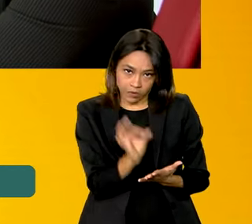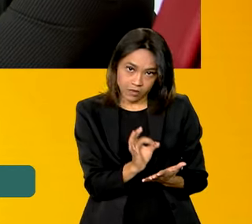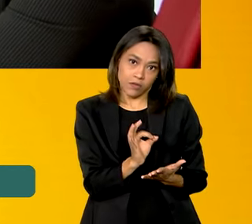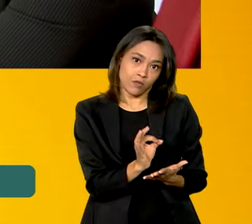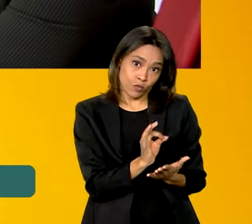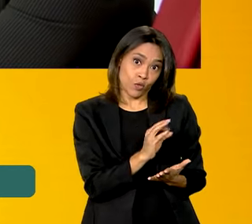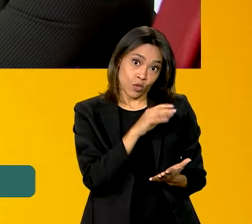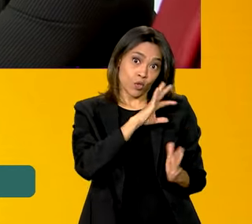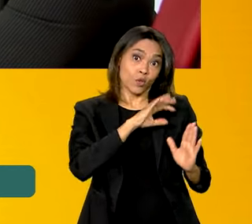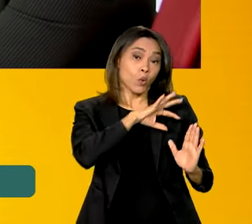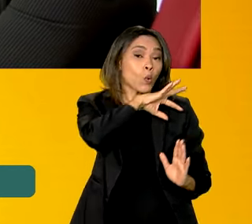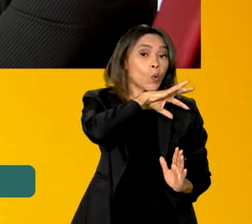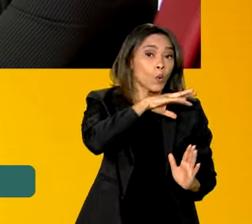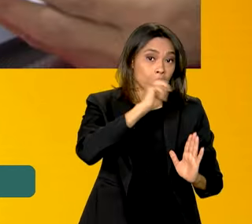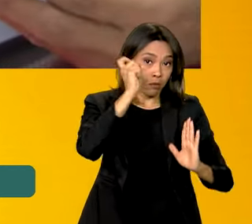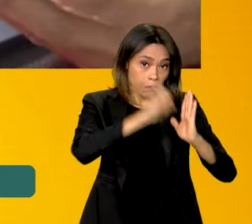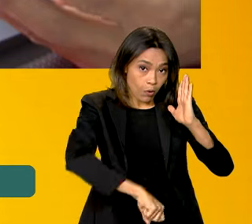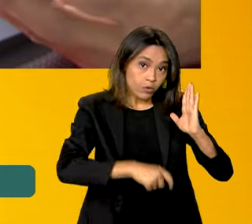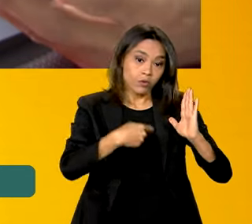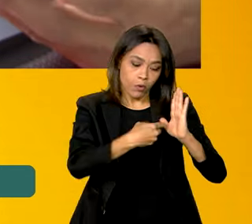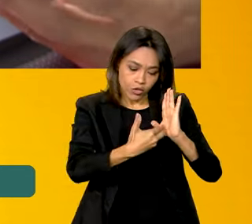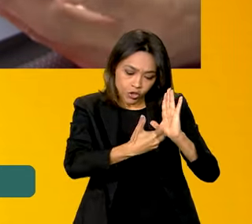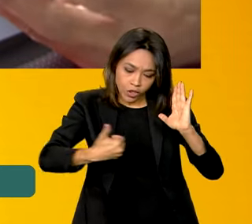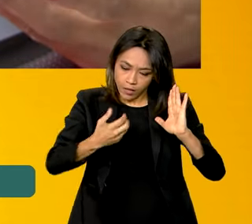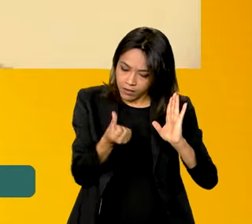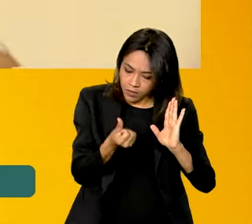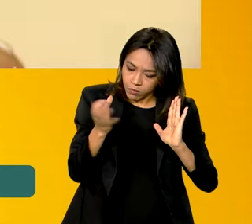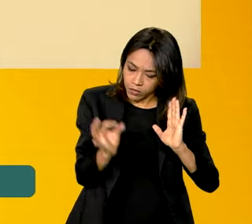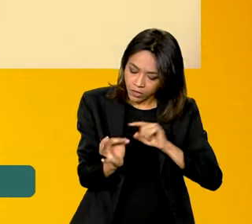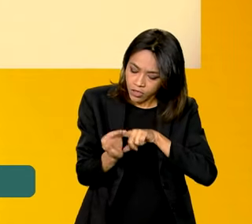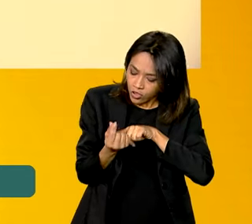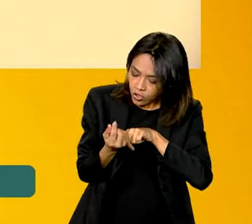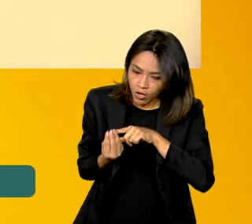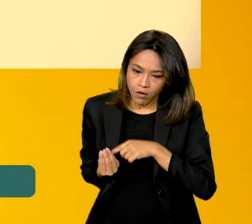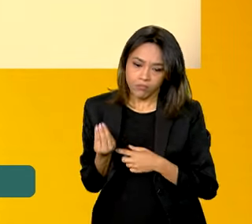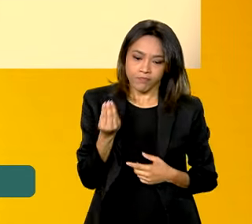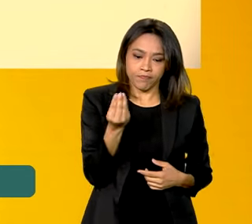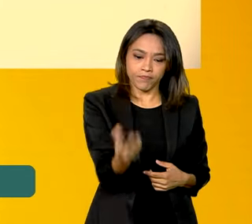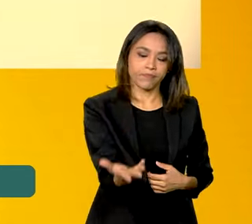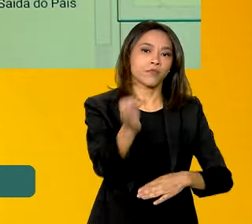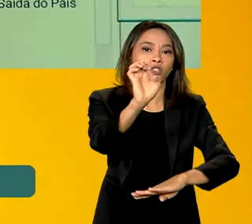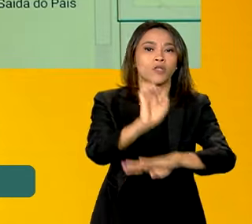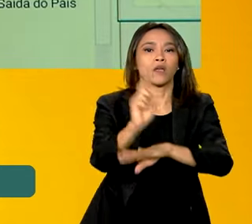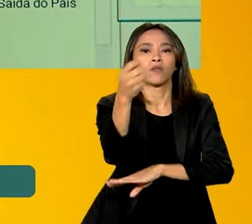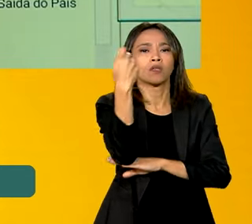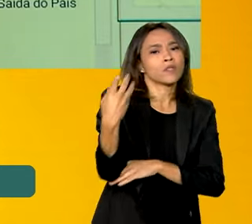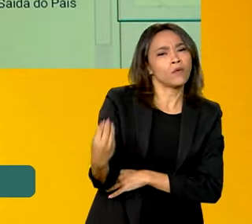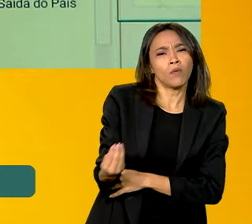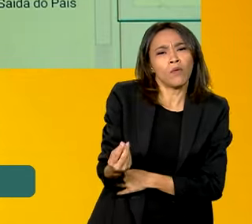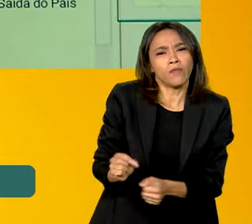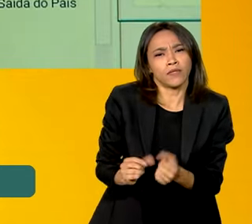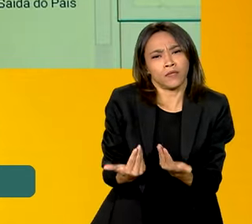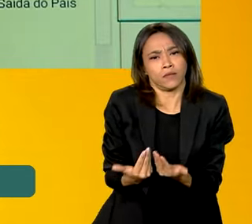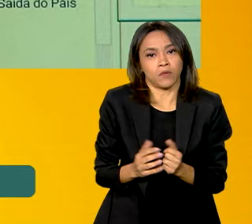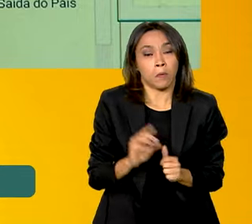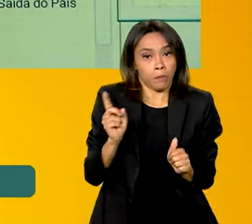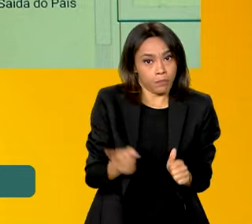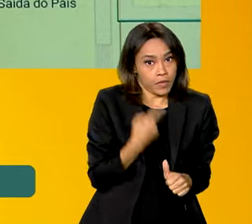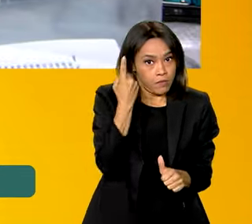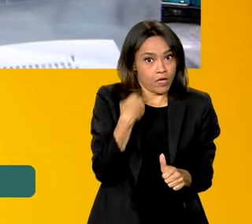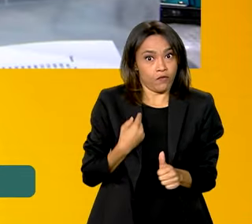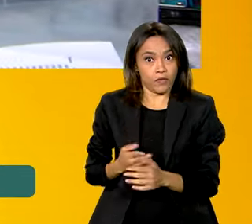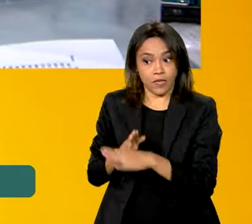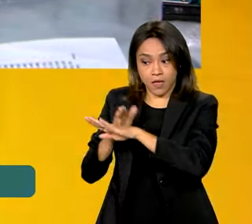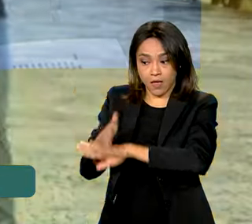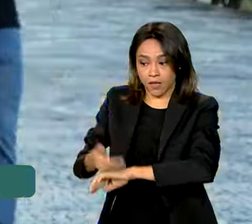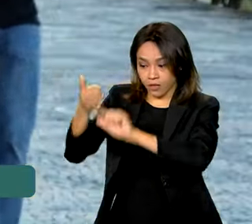imposto devido pode ser destinado aí à população do Rio Grande do Sul. E como fazer essa doação? Entrar na declaração